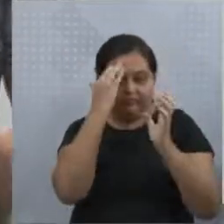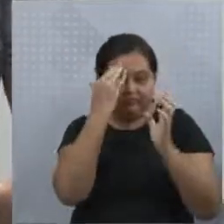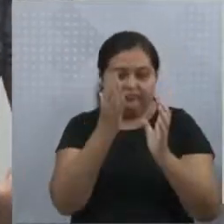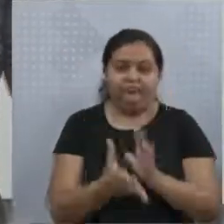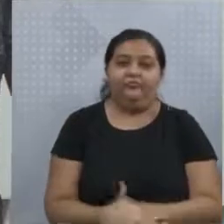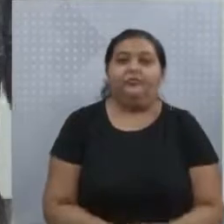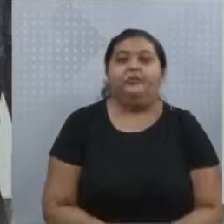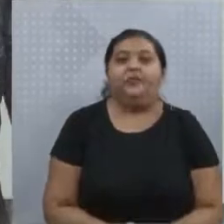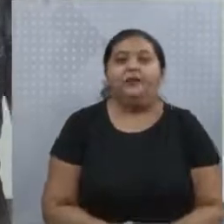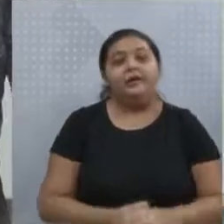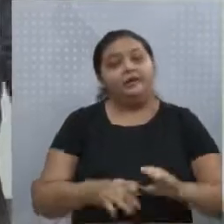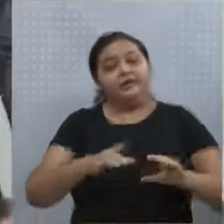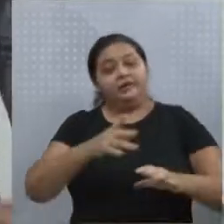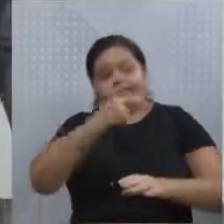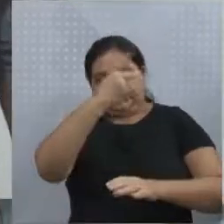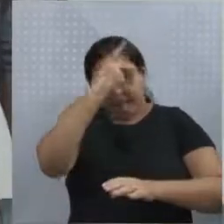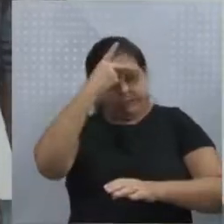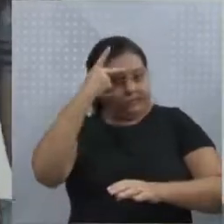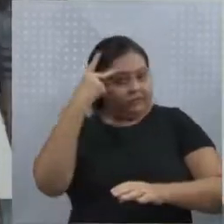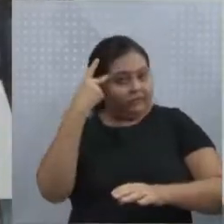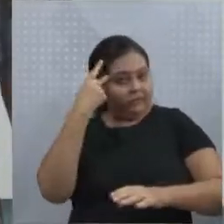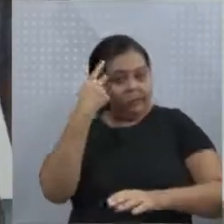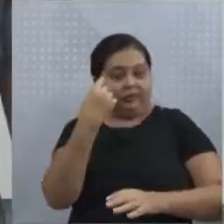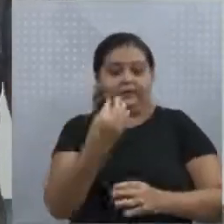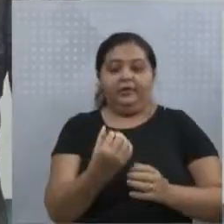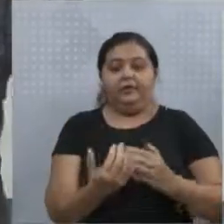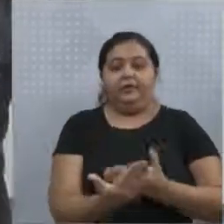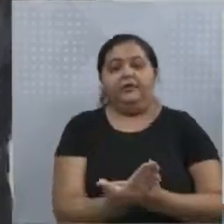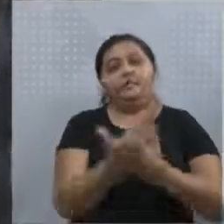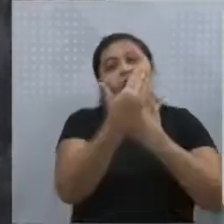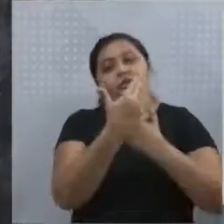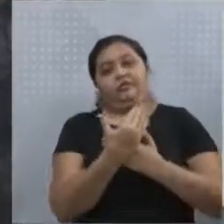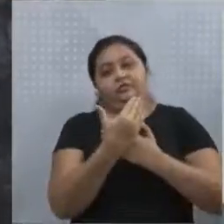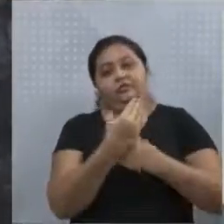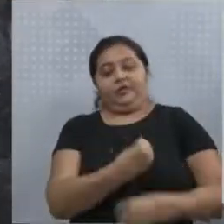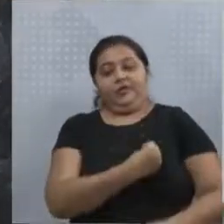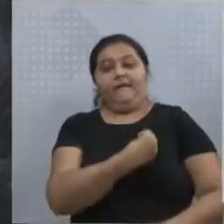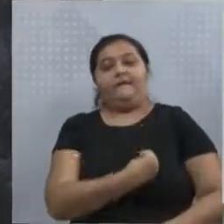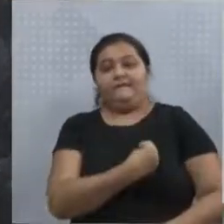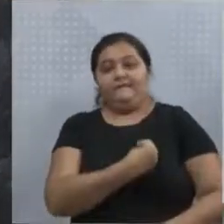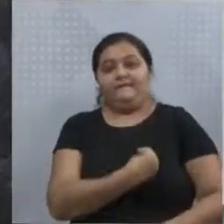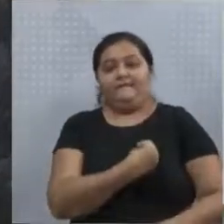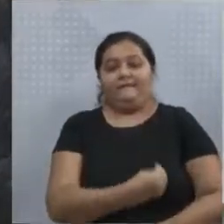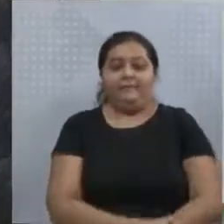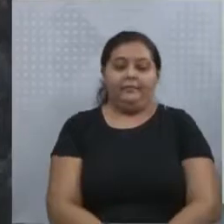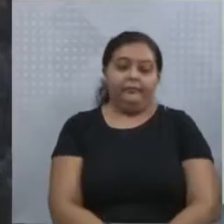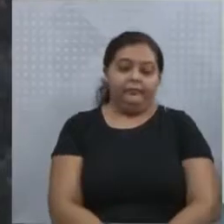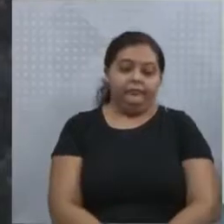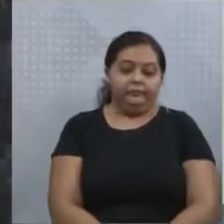promove as condições necessárias, junto com a temperatura, as condições necessárias à vida.